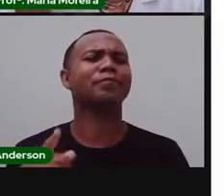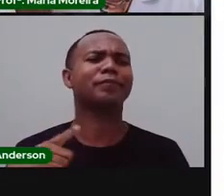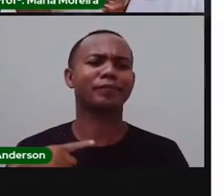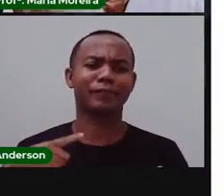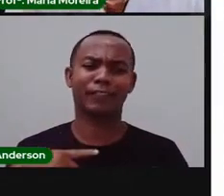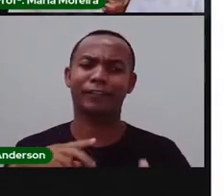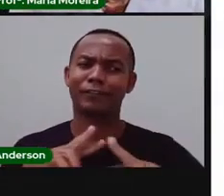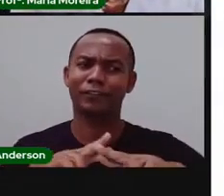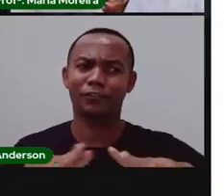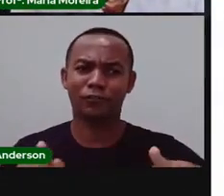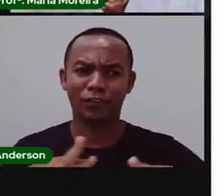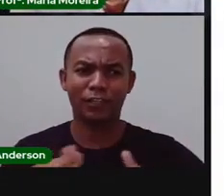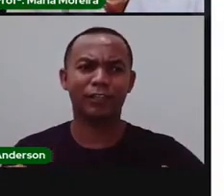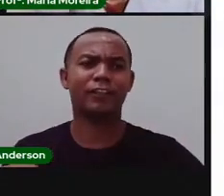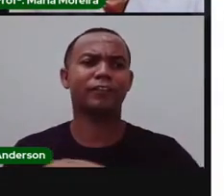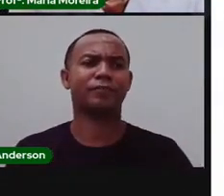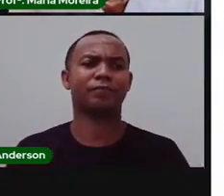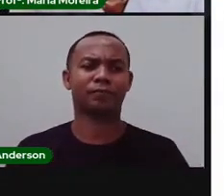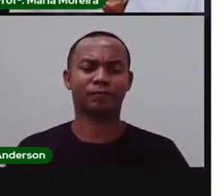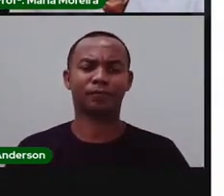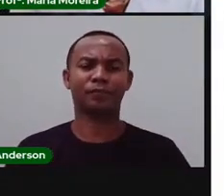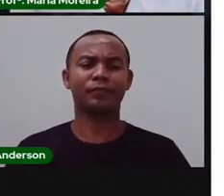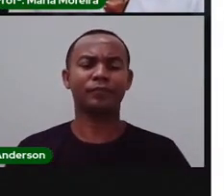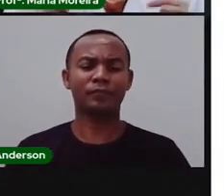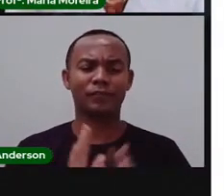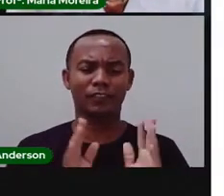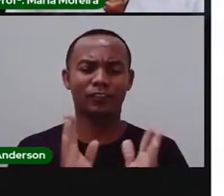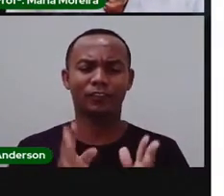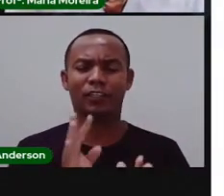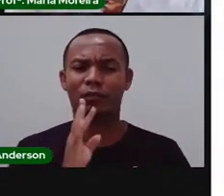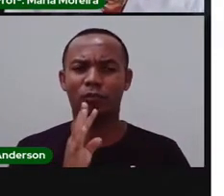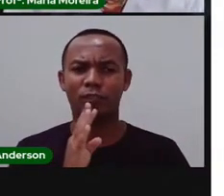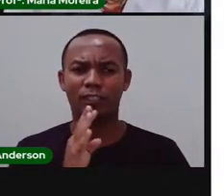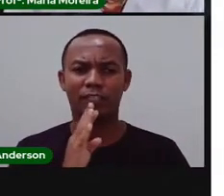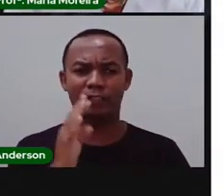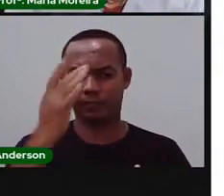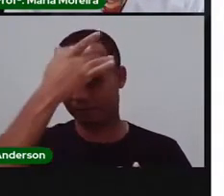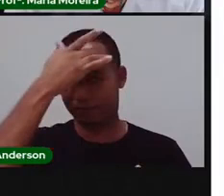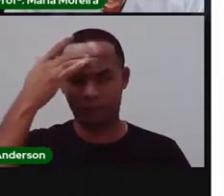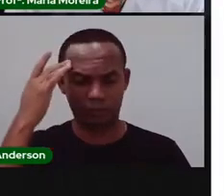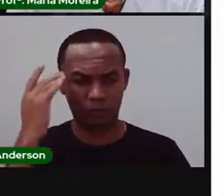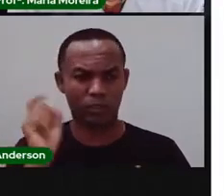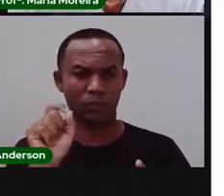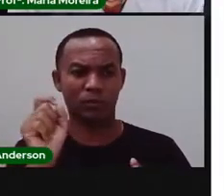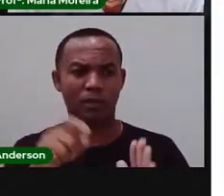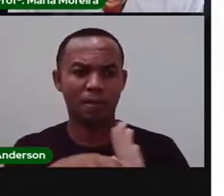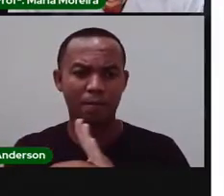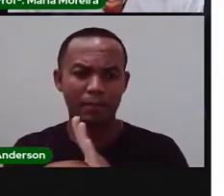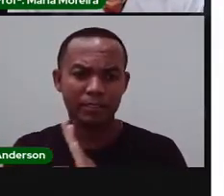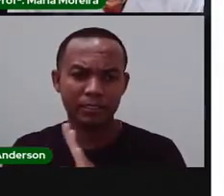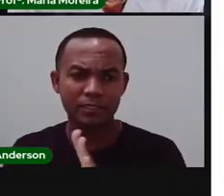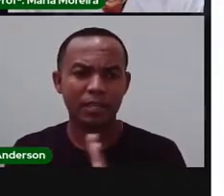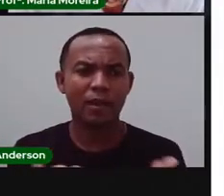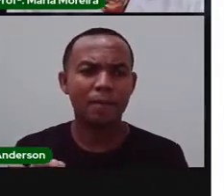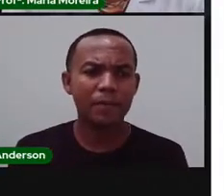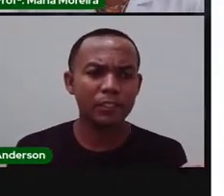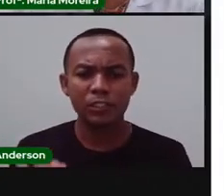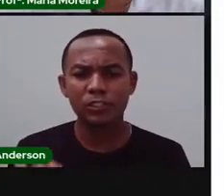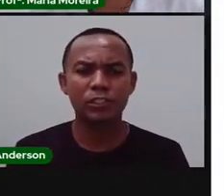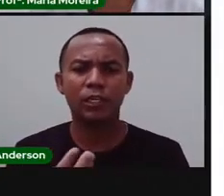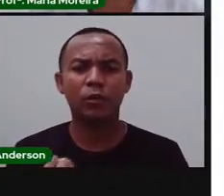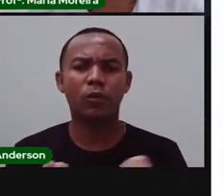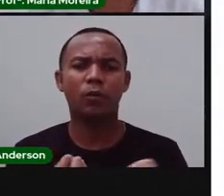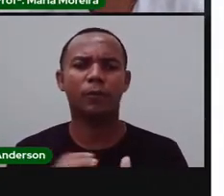Centena? Dúzia? Quem não ouviu falar, a PRO gostaria muito que vocês pesquisassem sobre o assunto. Certo?